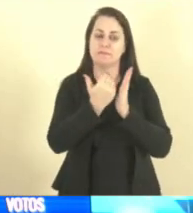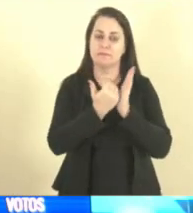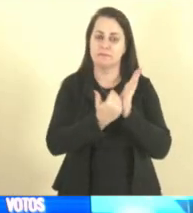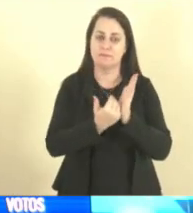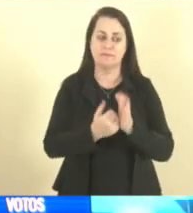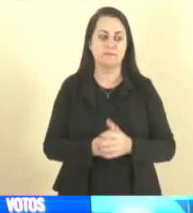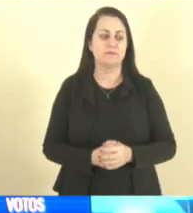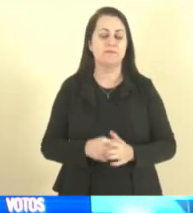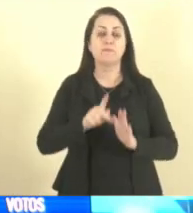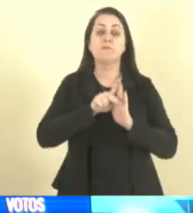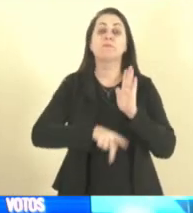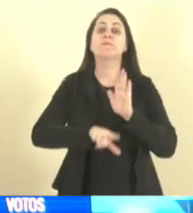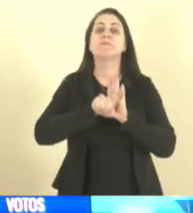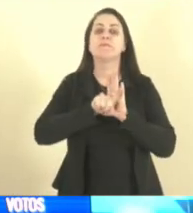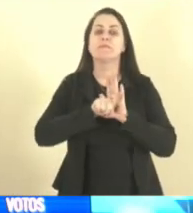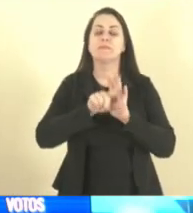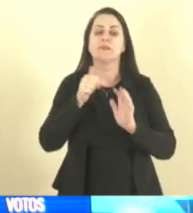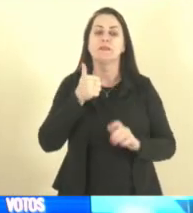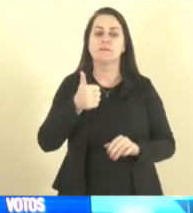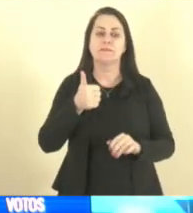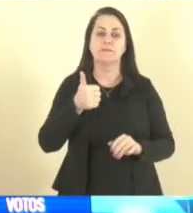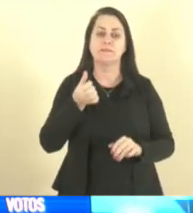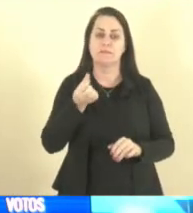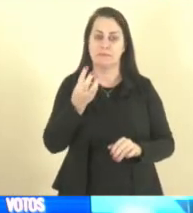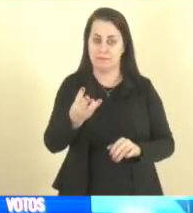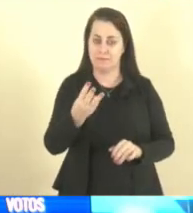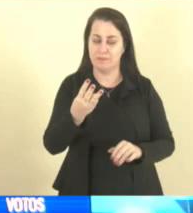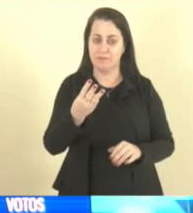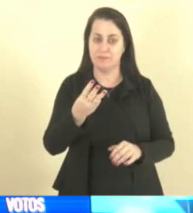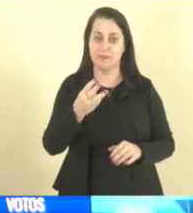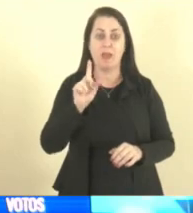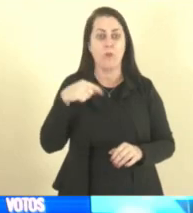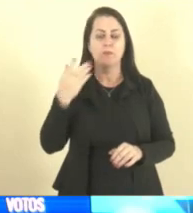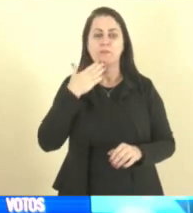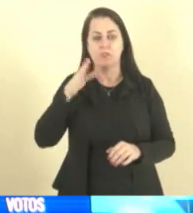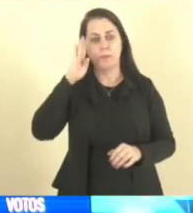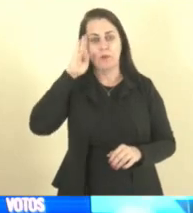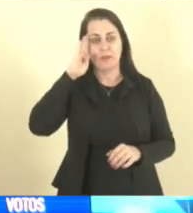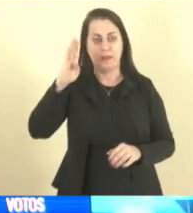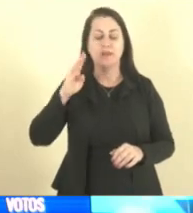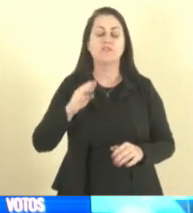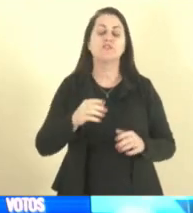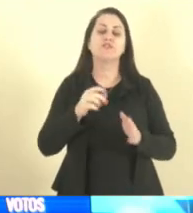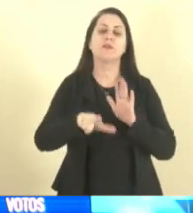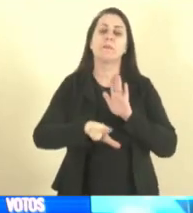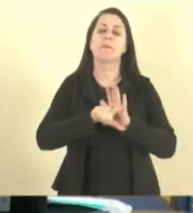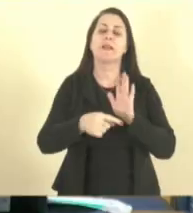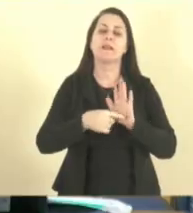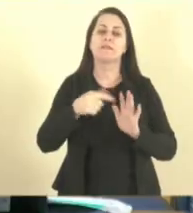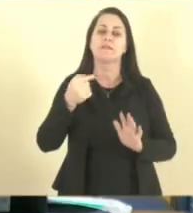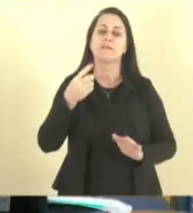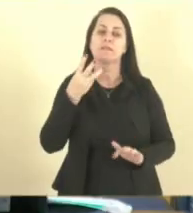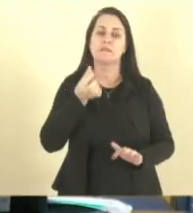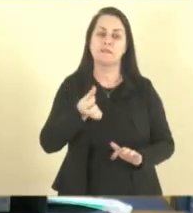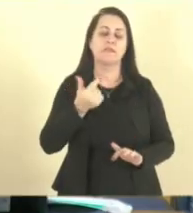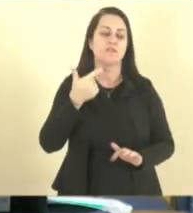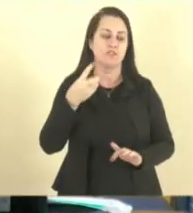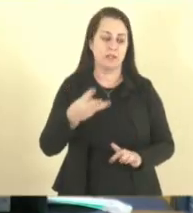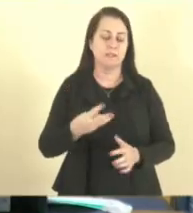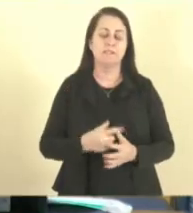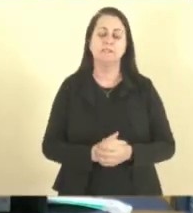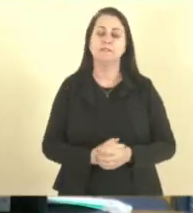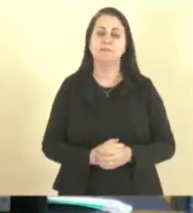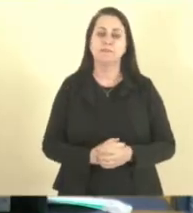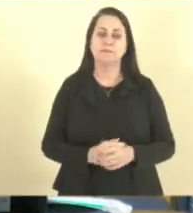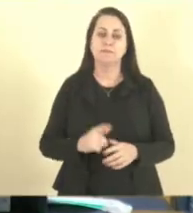é o projeto de lei 163 da pauta, é outro pedido de prioridade, é o projeto de lei 736-23, de